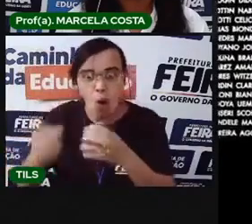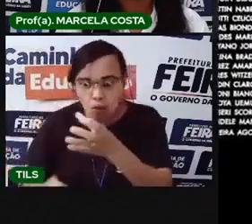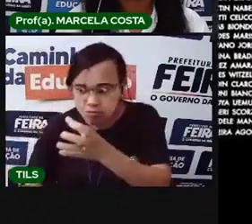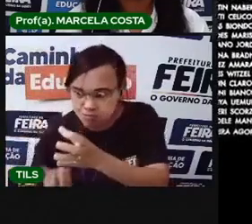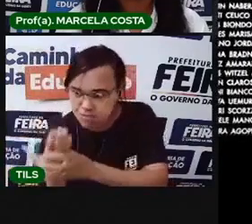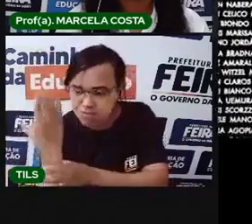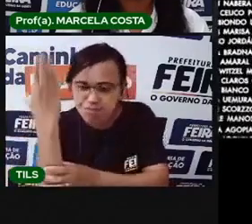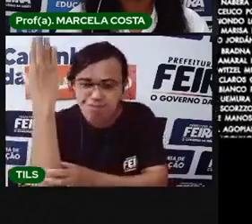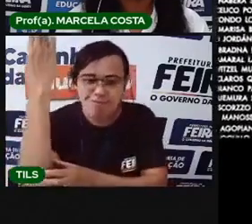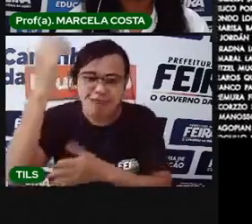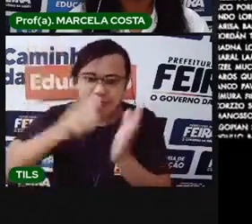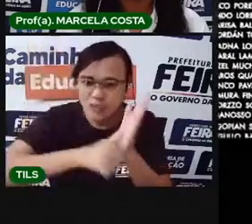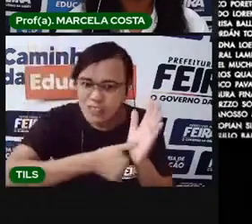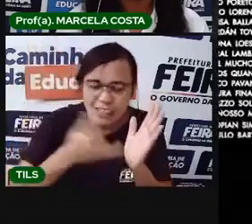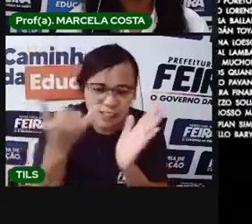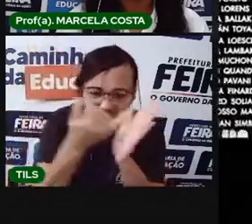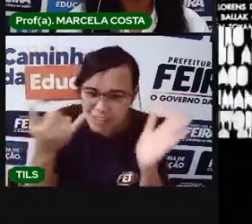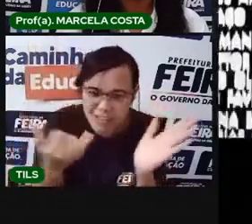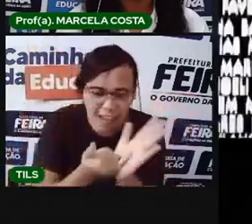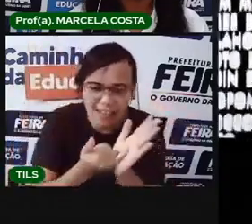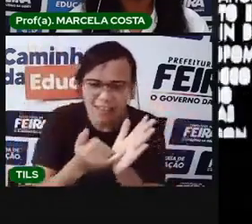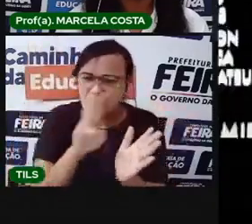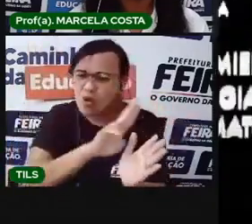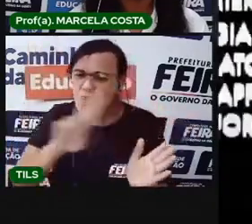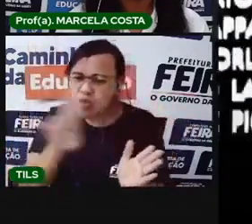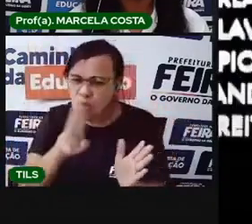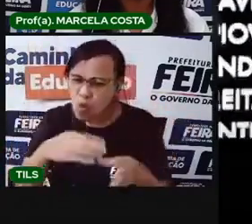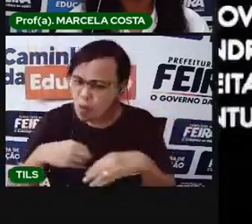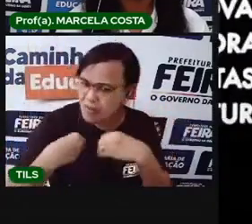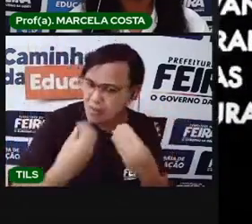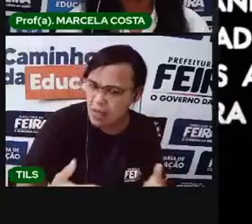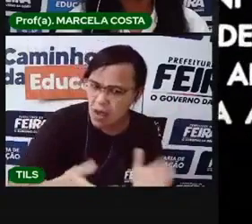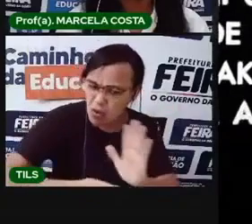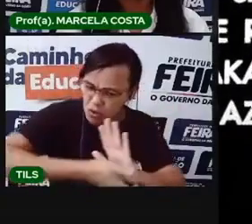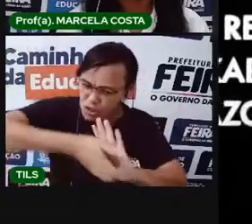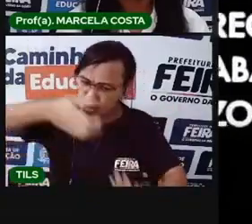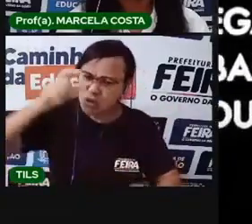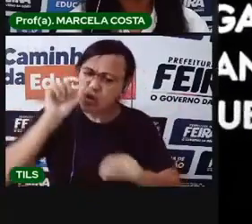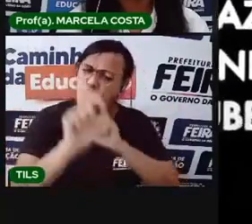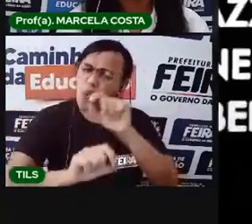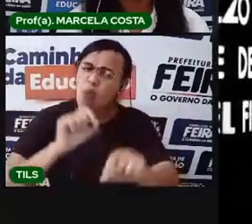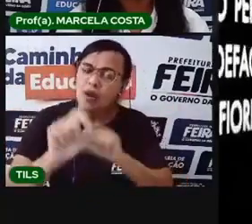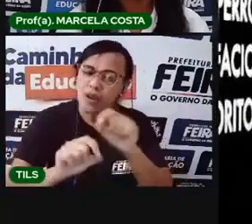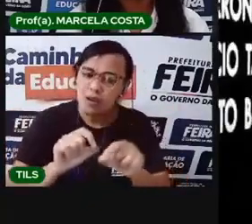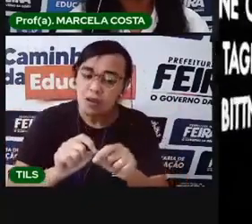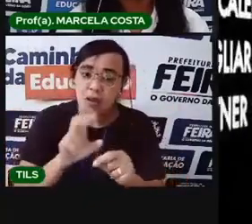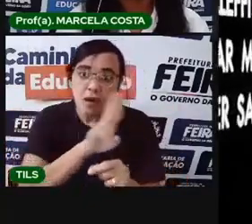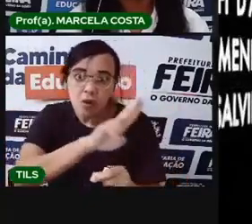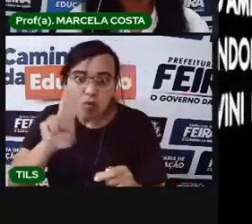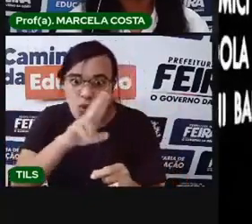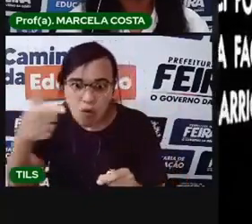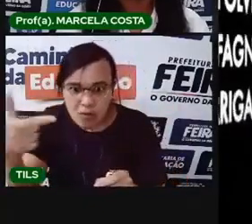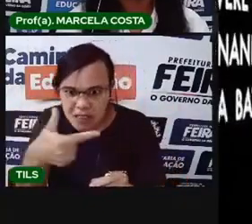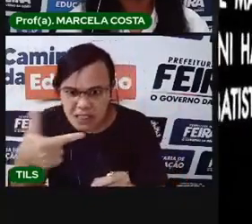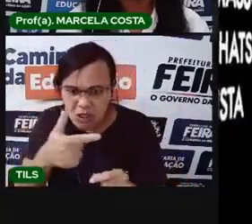sobrenome que você tem significa o que lhe deram ou o que tiraram de você? O sobrenome pode ser um elo